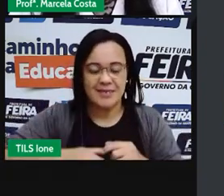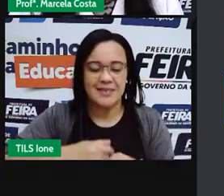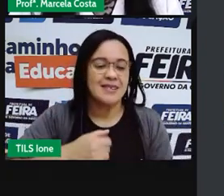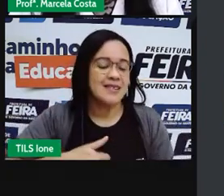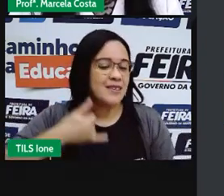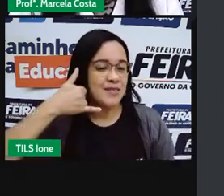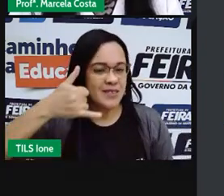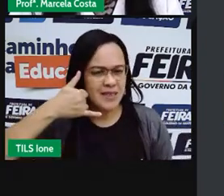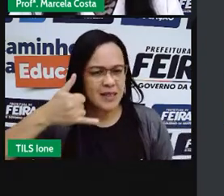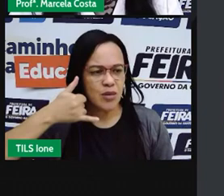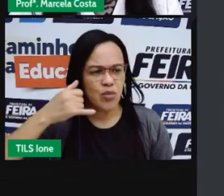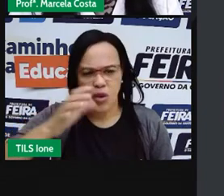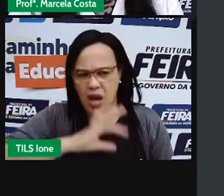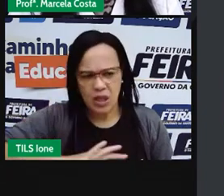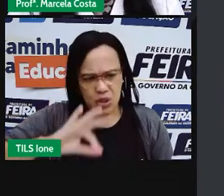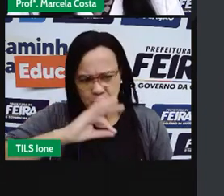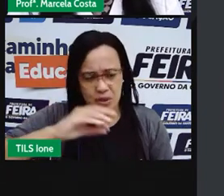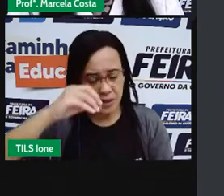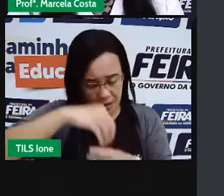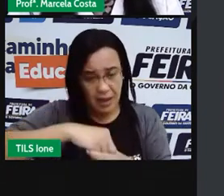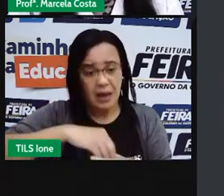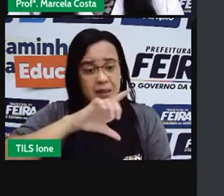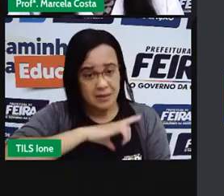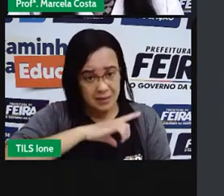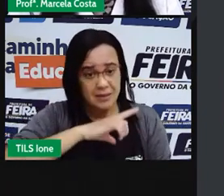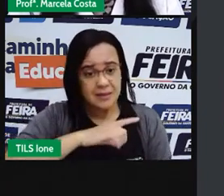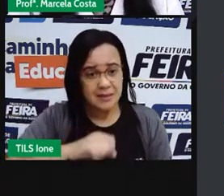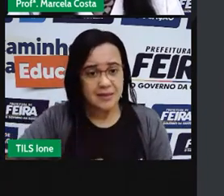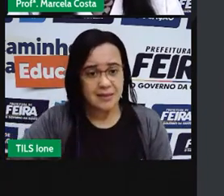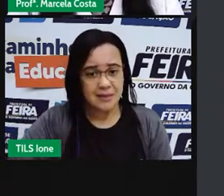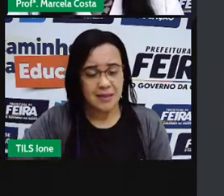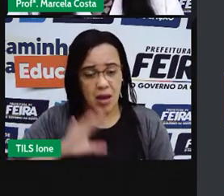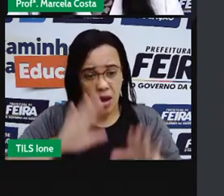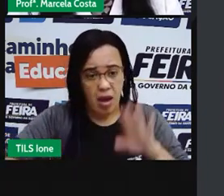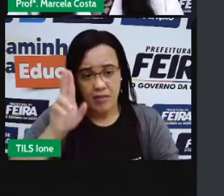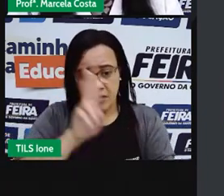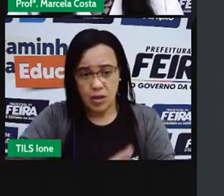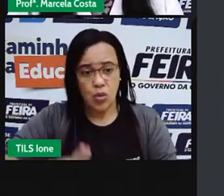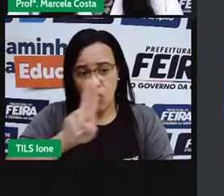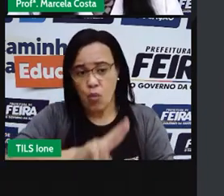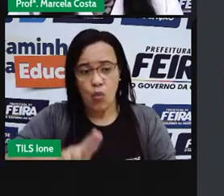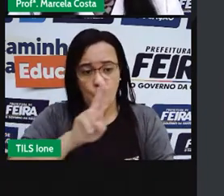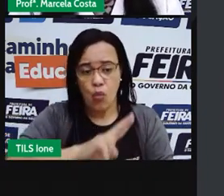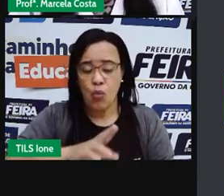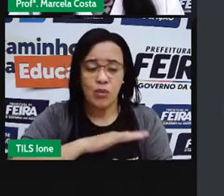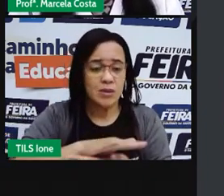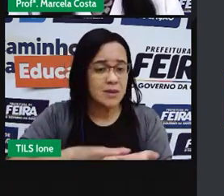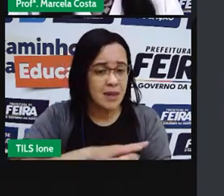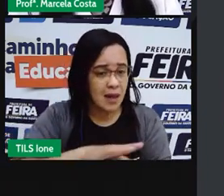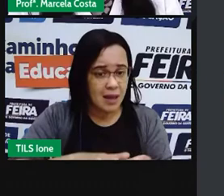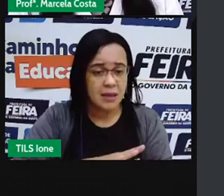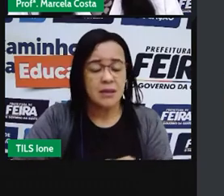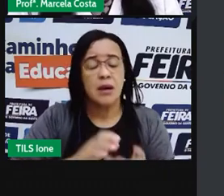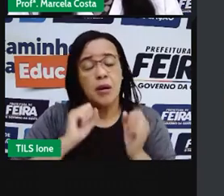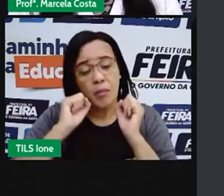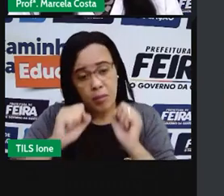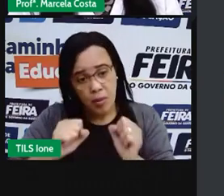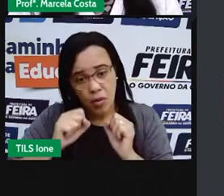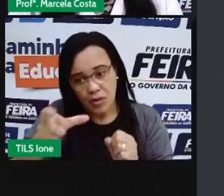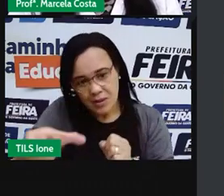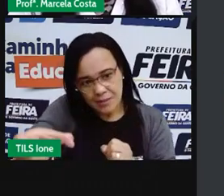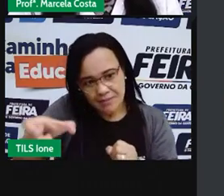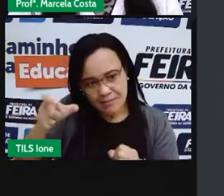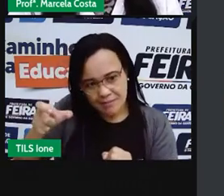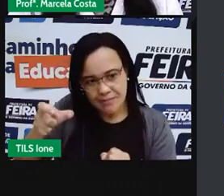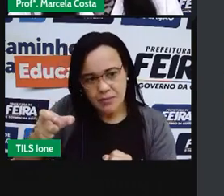e noites, sem uso, você pode retirar ele da tomada. E assim